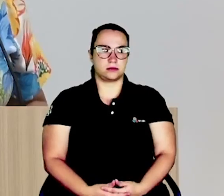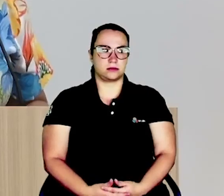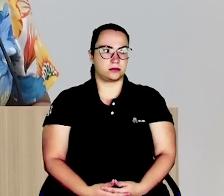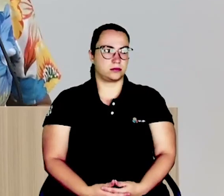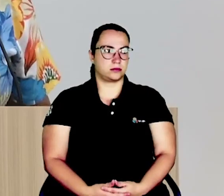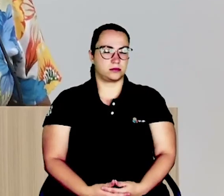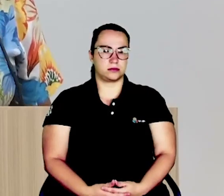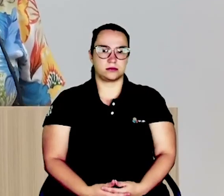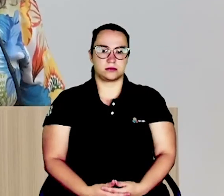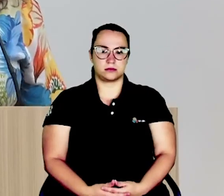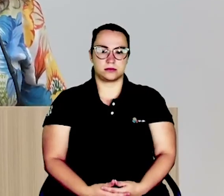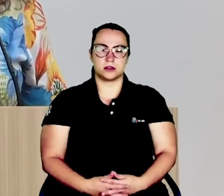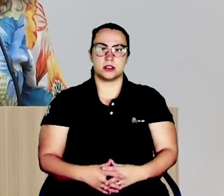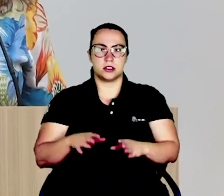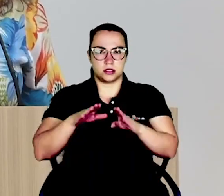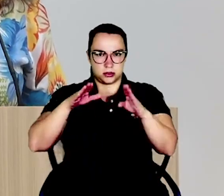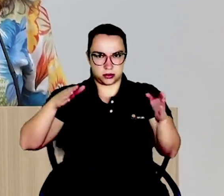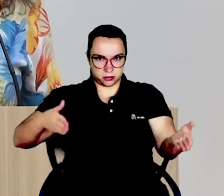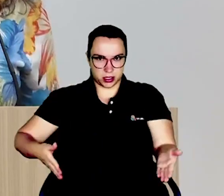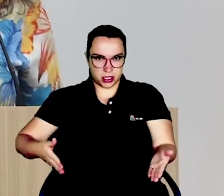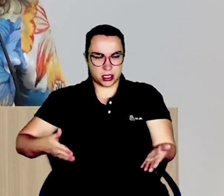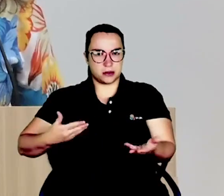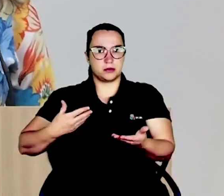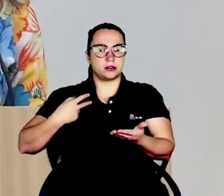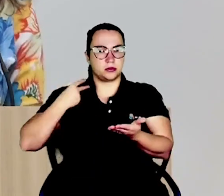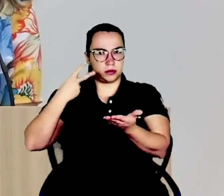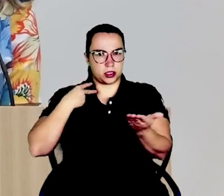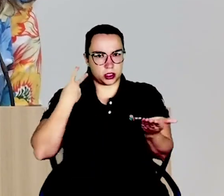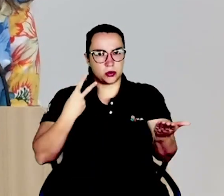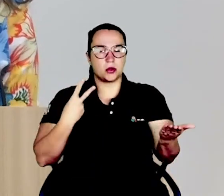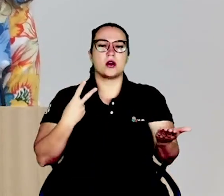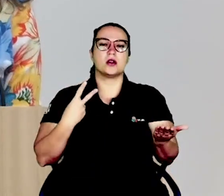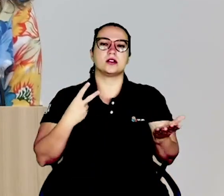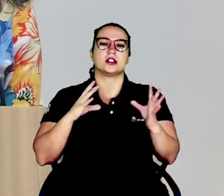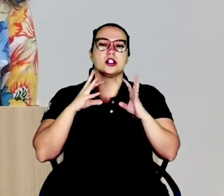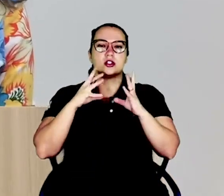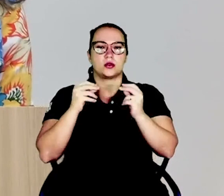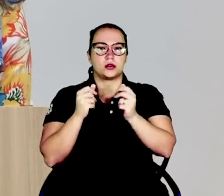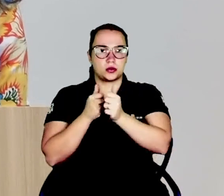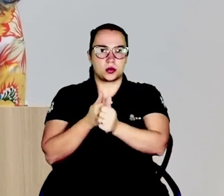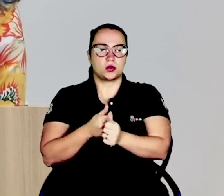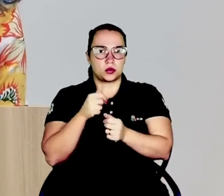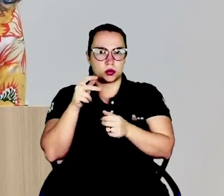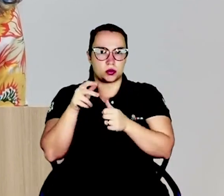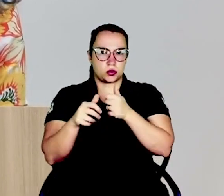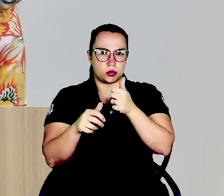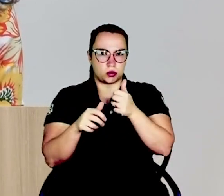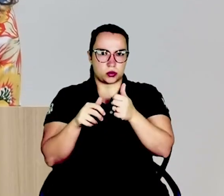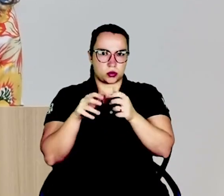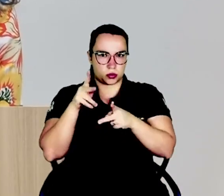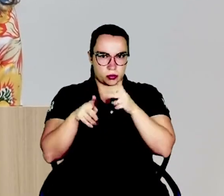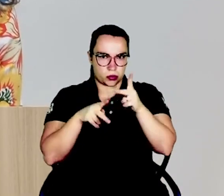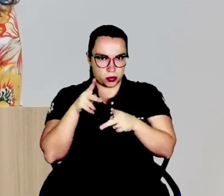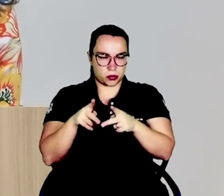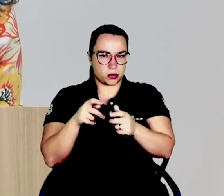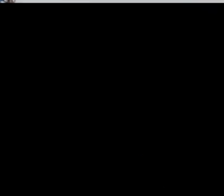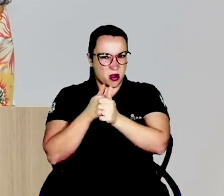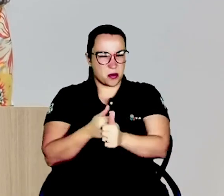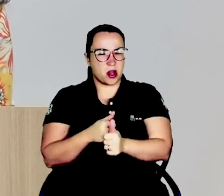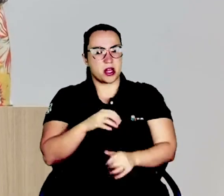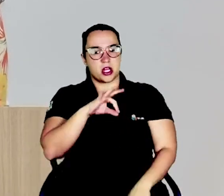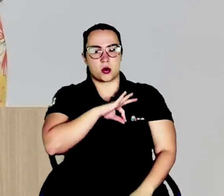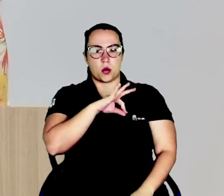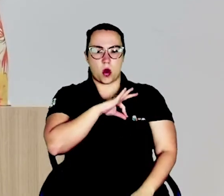Membros da mesa diretiva, demais vereadores, o público que nos acompanha, a guarda, os munícipes aqui